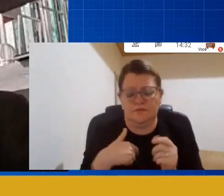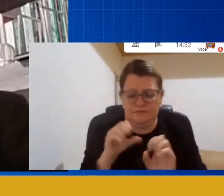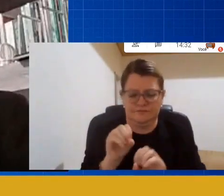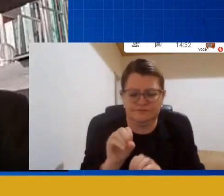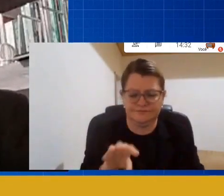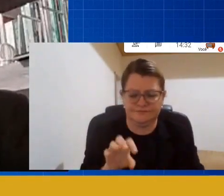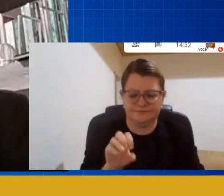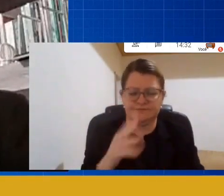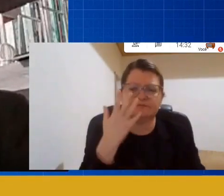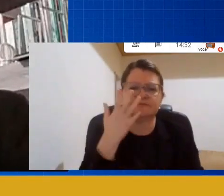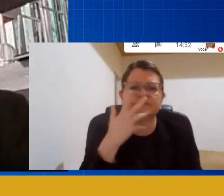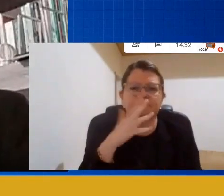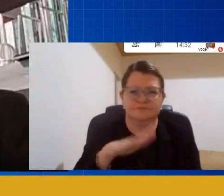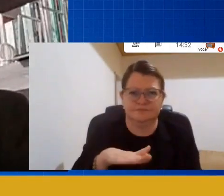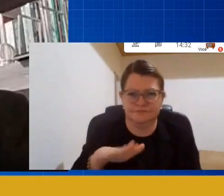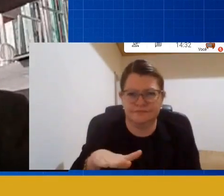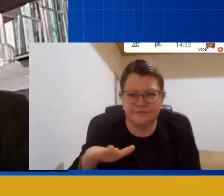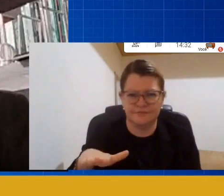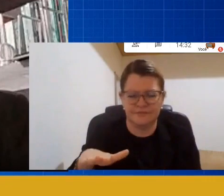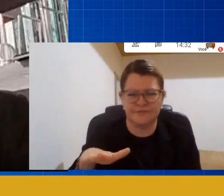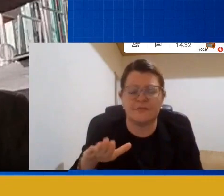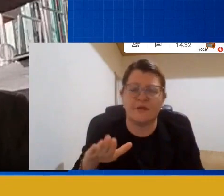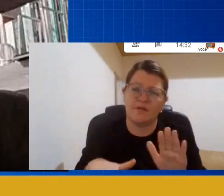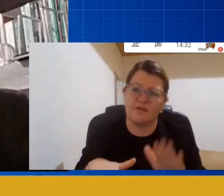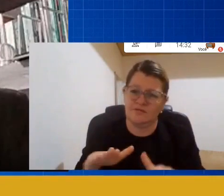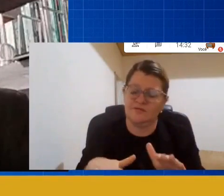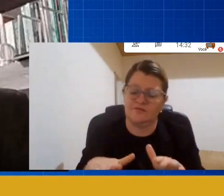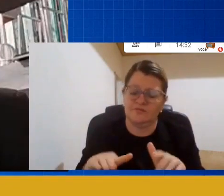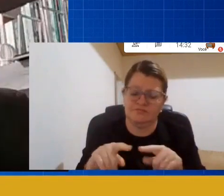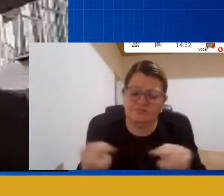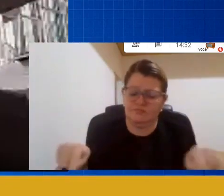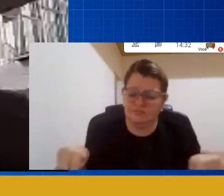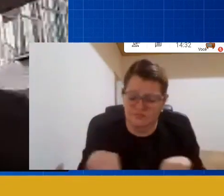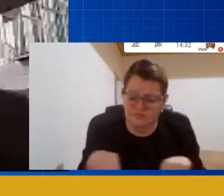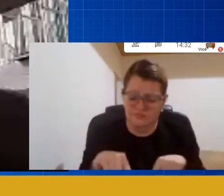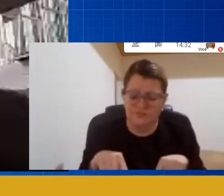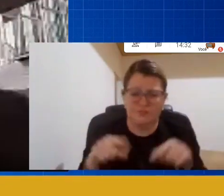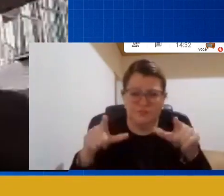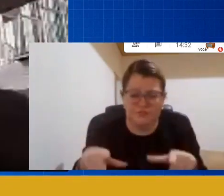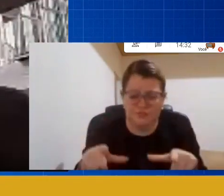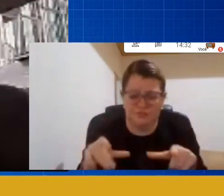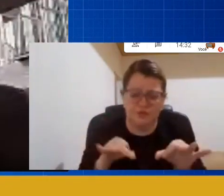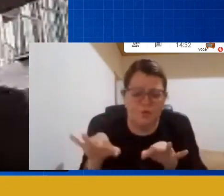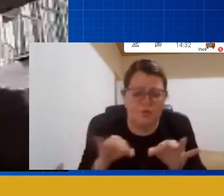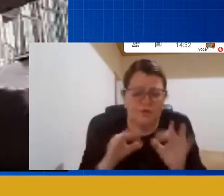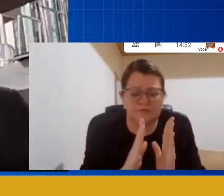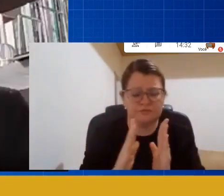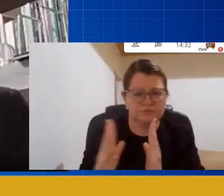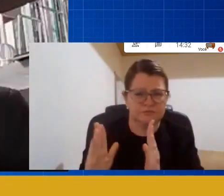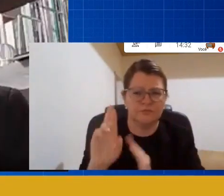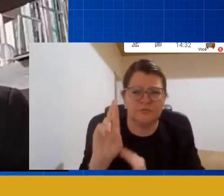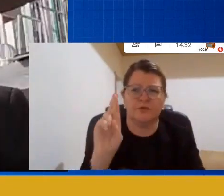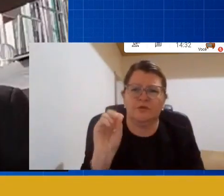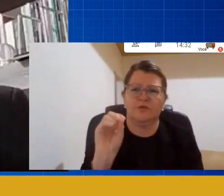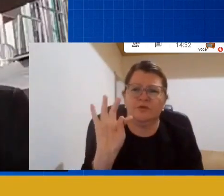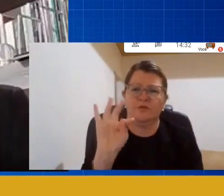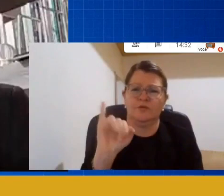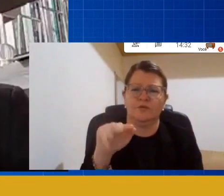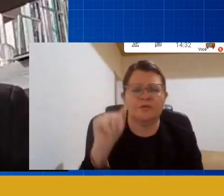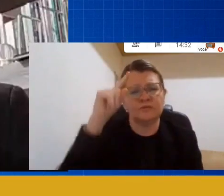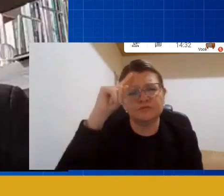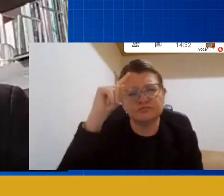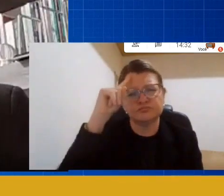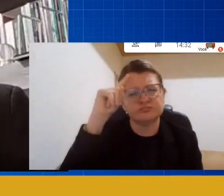e o mínimo de espaço que você tem você consegue organizar dentro de uma rotina você organiza dentro dela